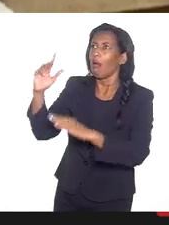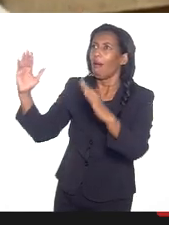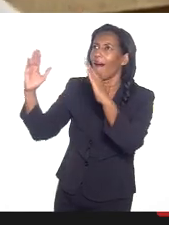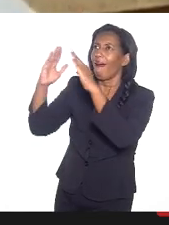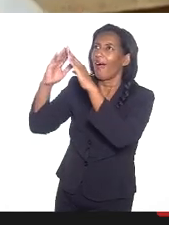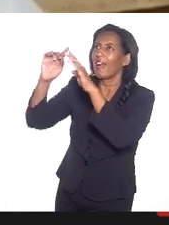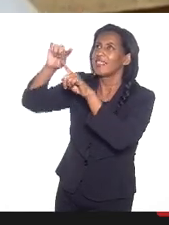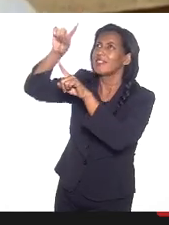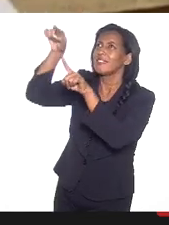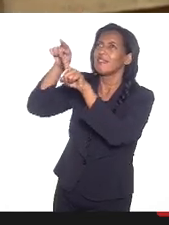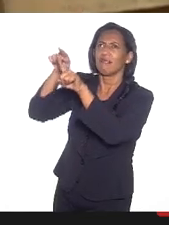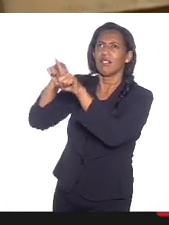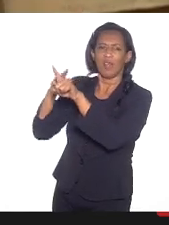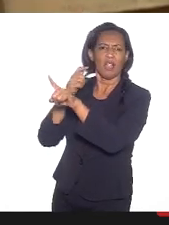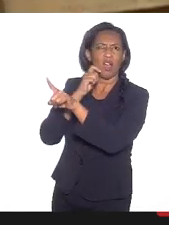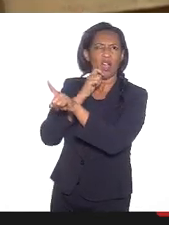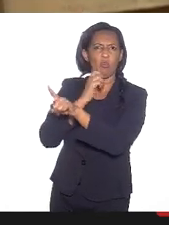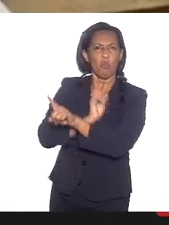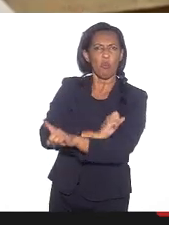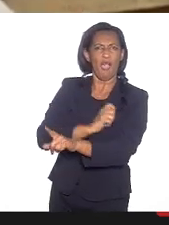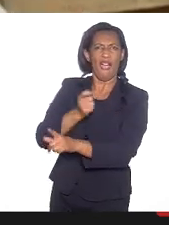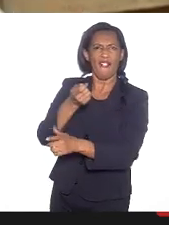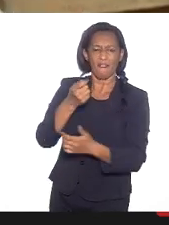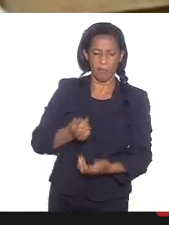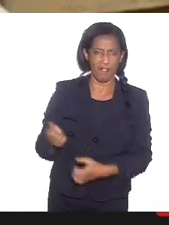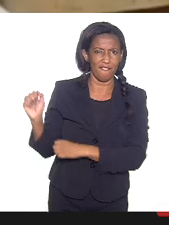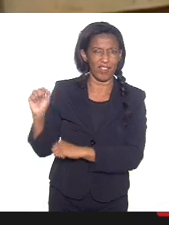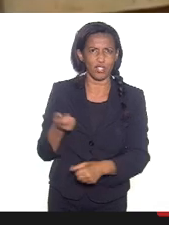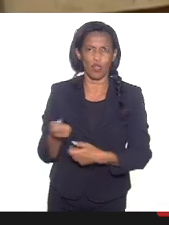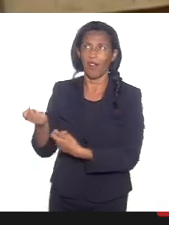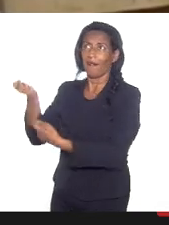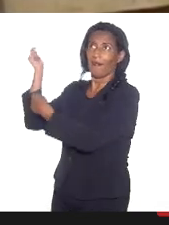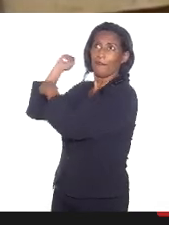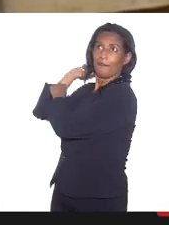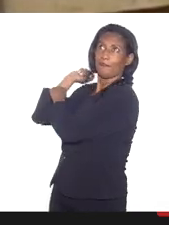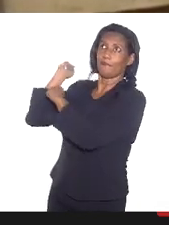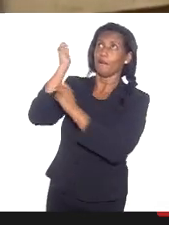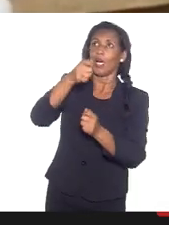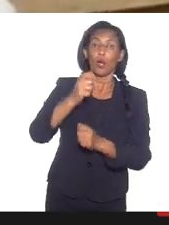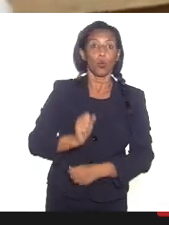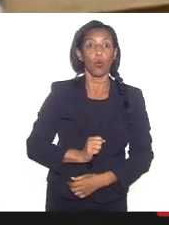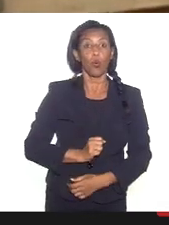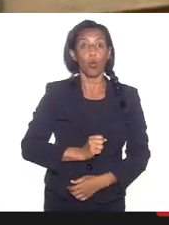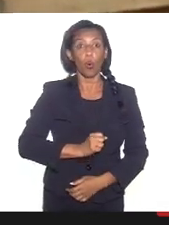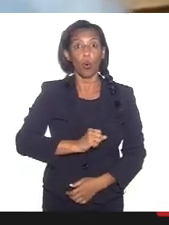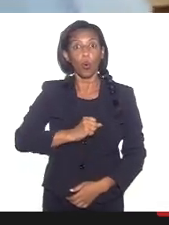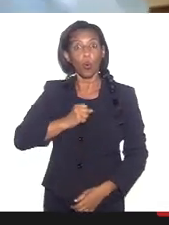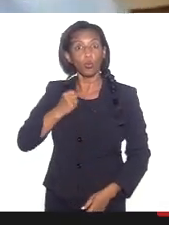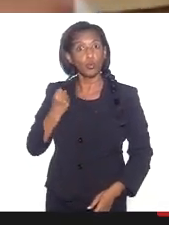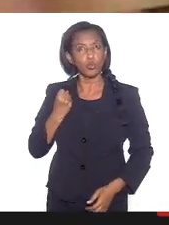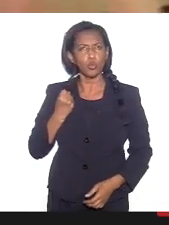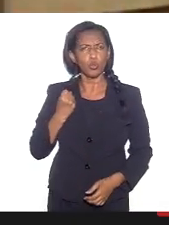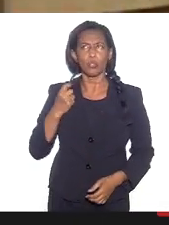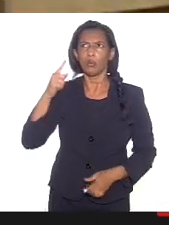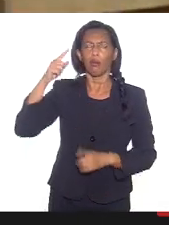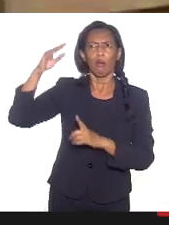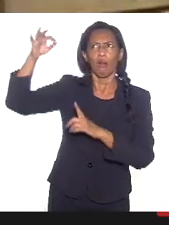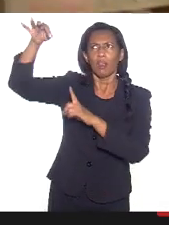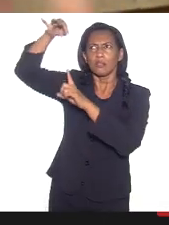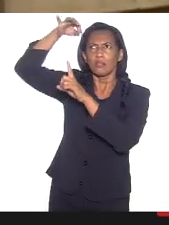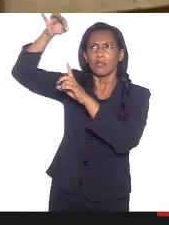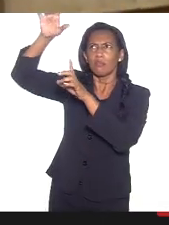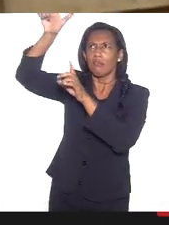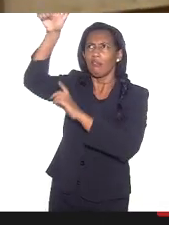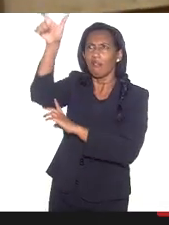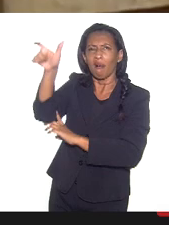dono, o senhor não faça isso. E ela com uma vassoura, um pau, ela estava com ódio daquela santinha de gesso,